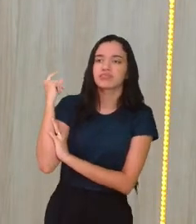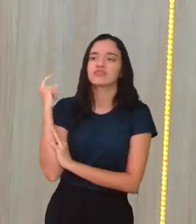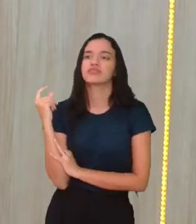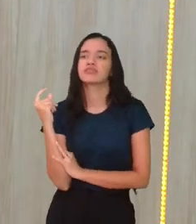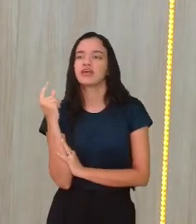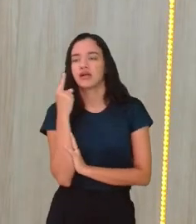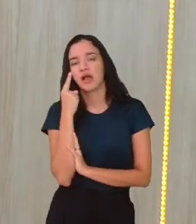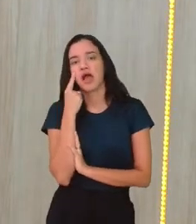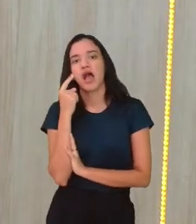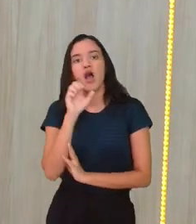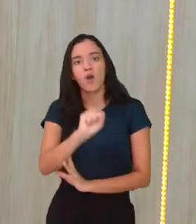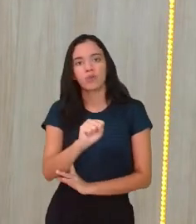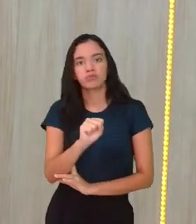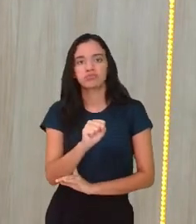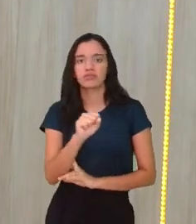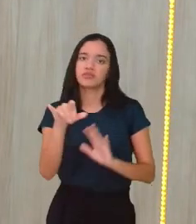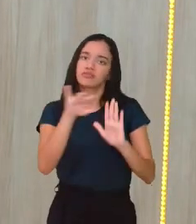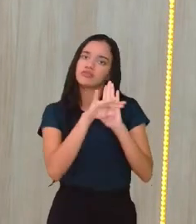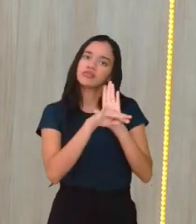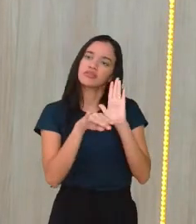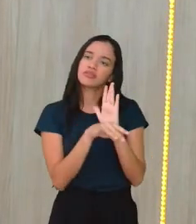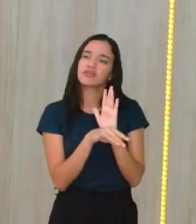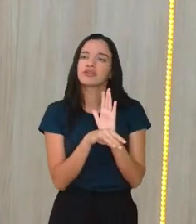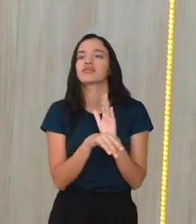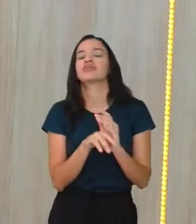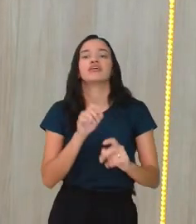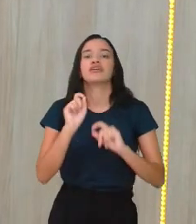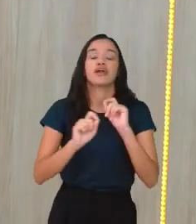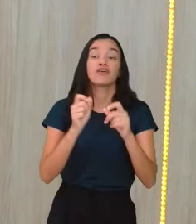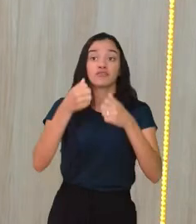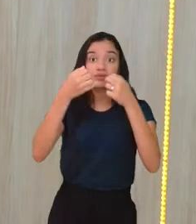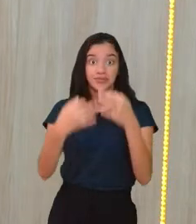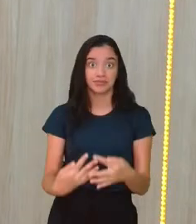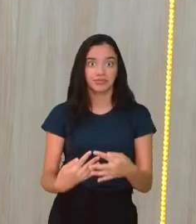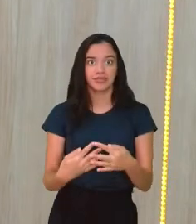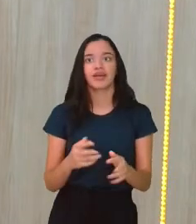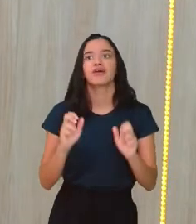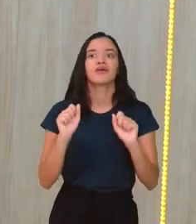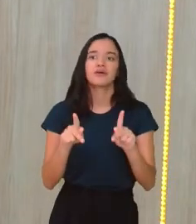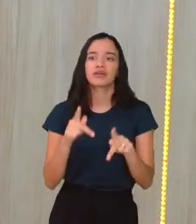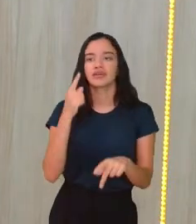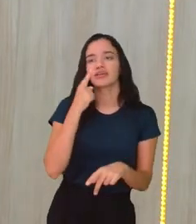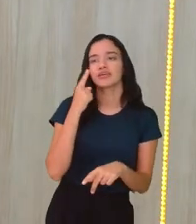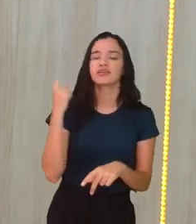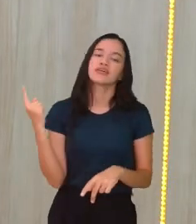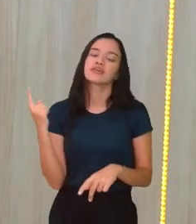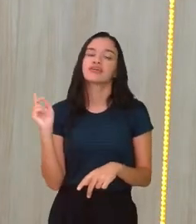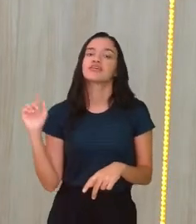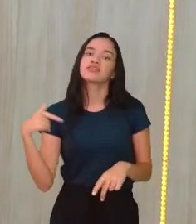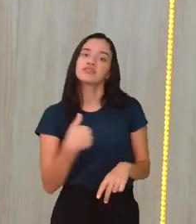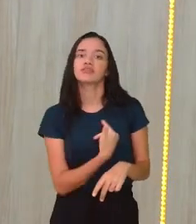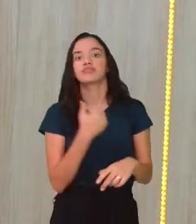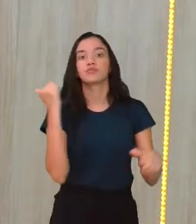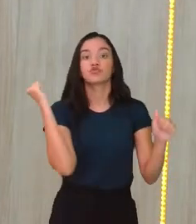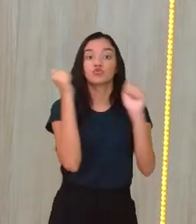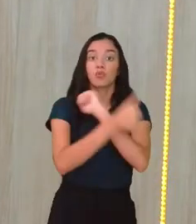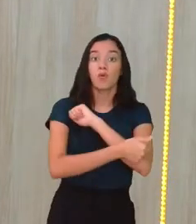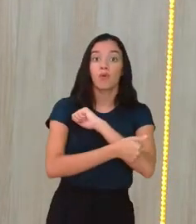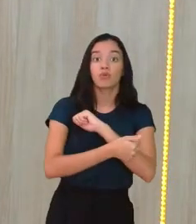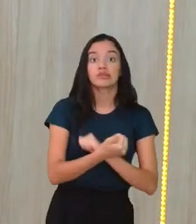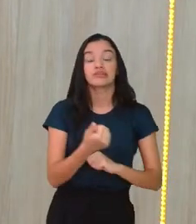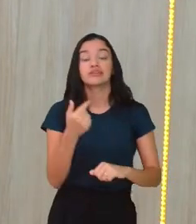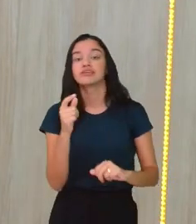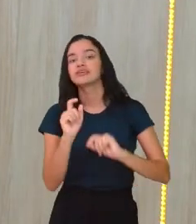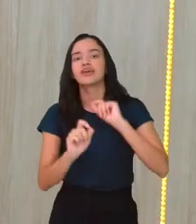oitava que eu trouxe hoje é uma que está aí ligadinha com vocês e que eu vou explicar já já. Mas, ó, nós temos os esportes de